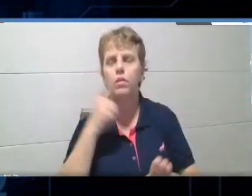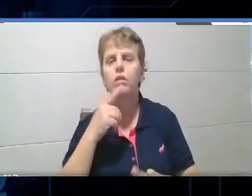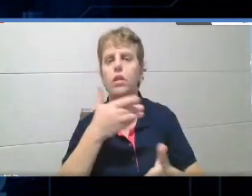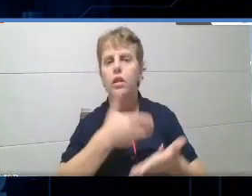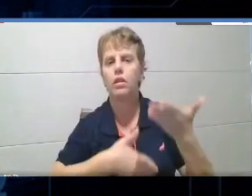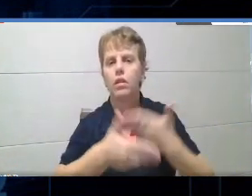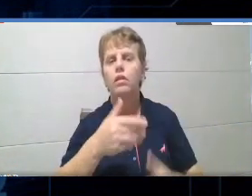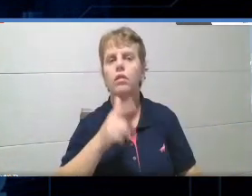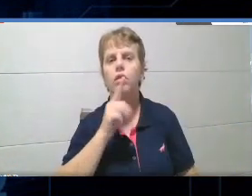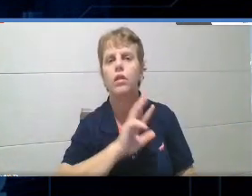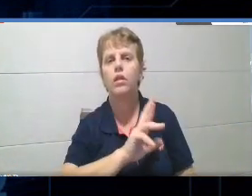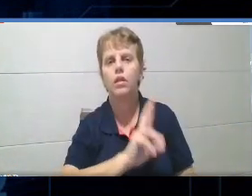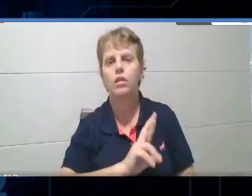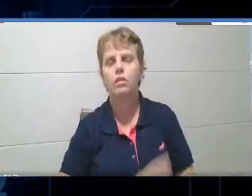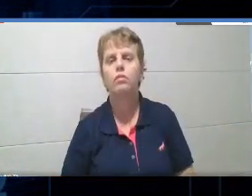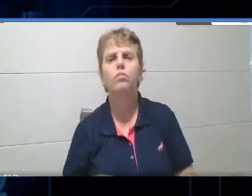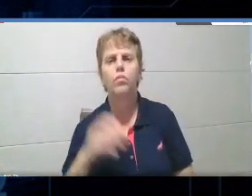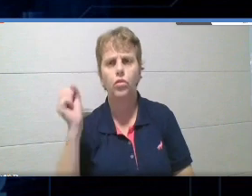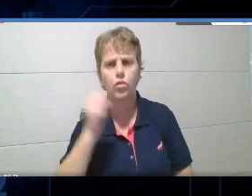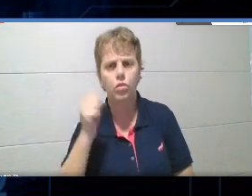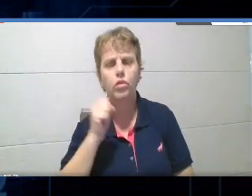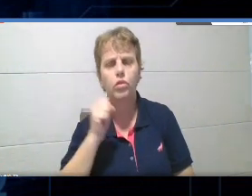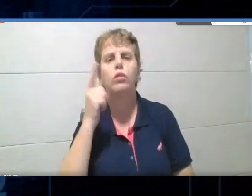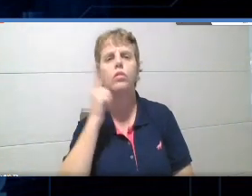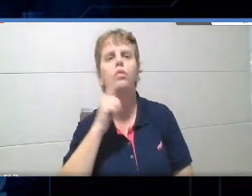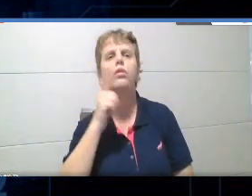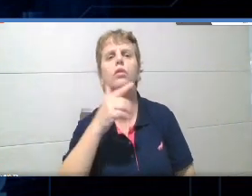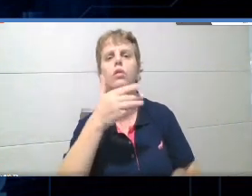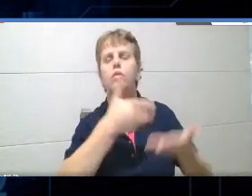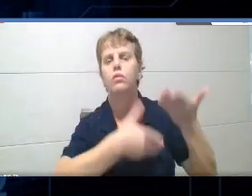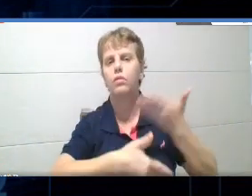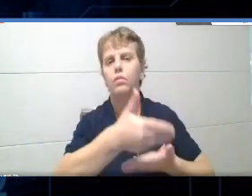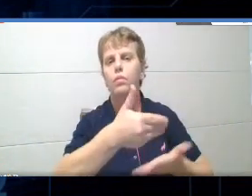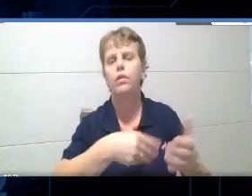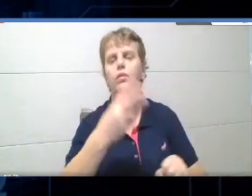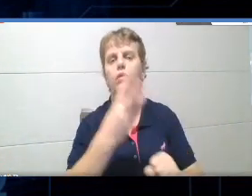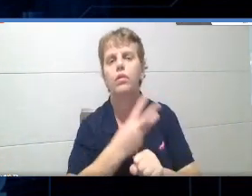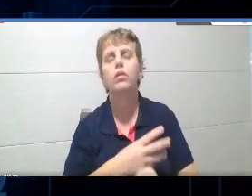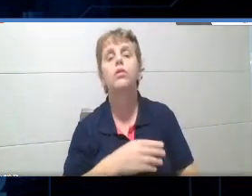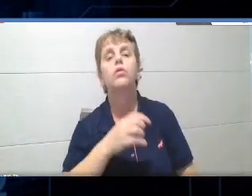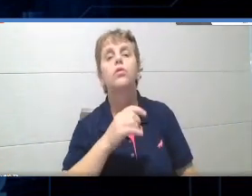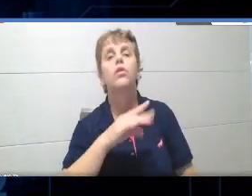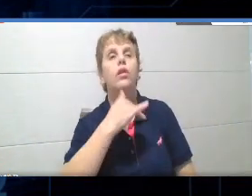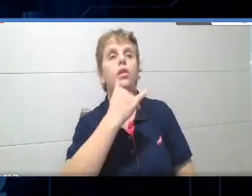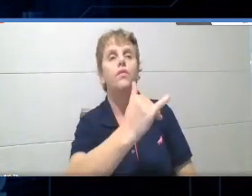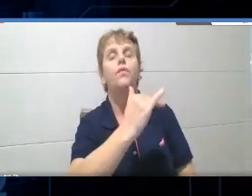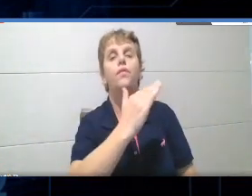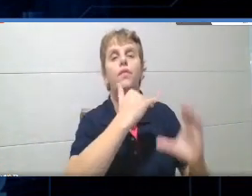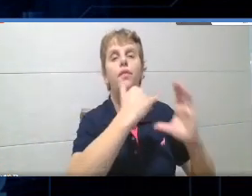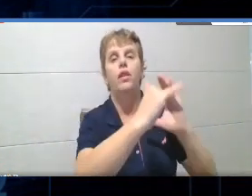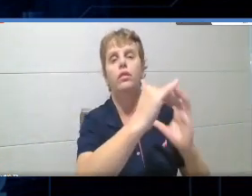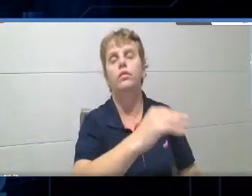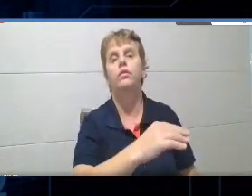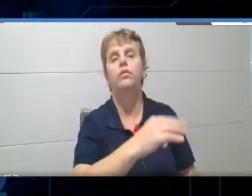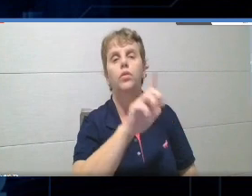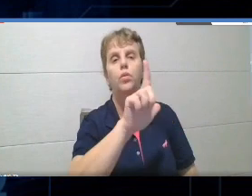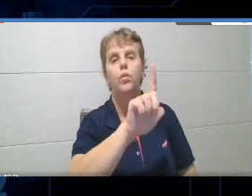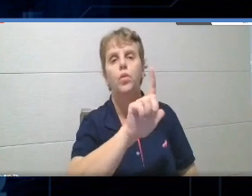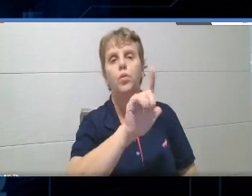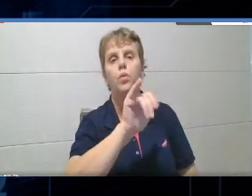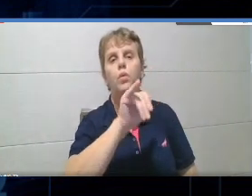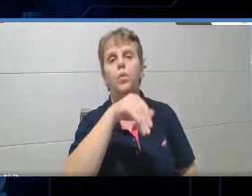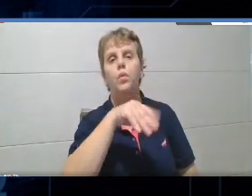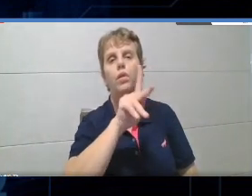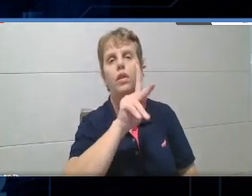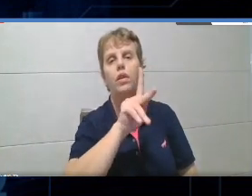responderem? Sim, eu consigo compartilhar pelo WhatsApp, tá? É só mandar o link para eles, tá bom? Ou você pode